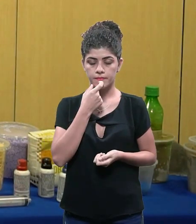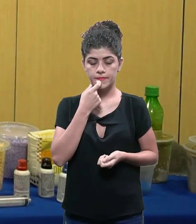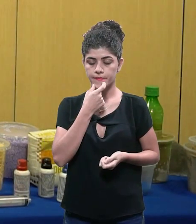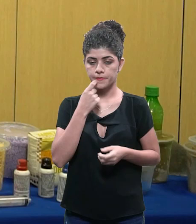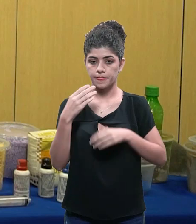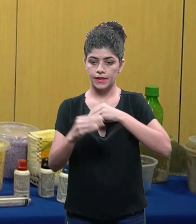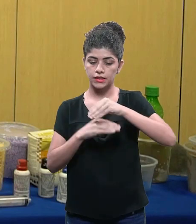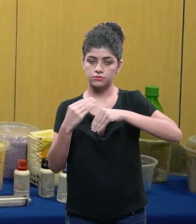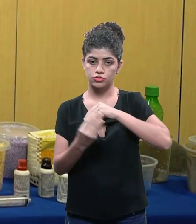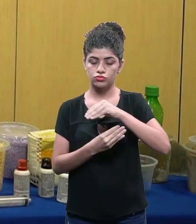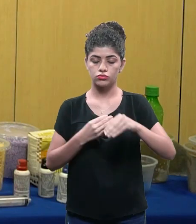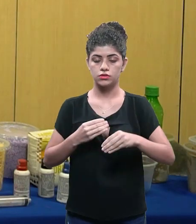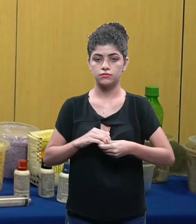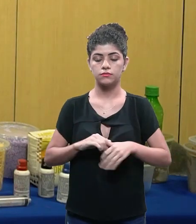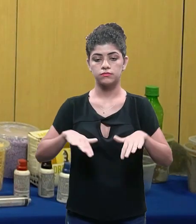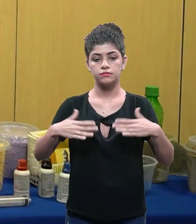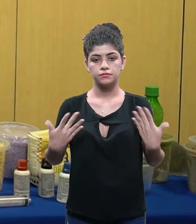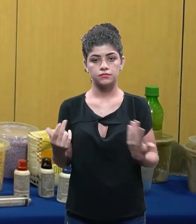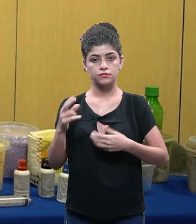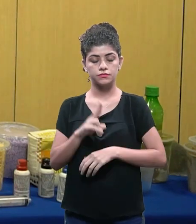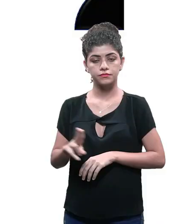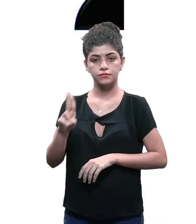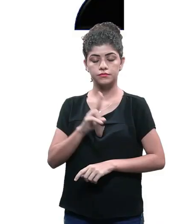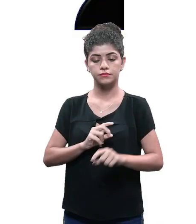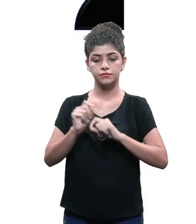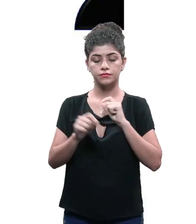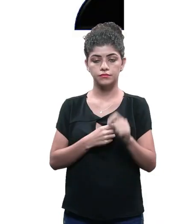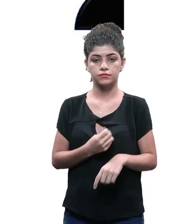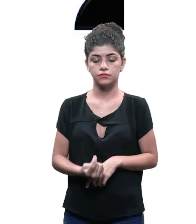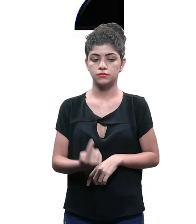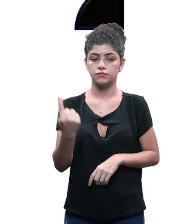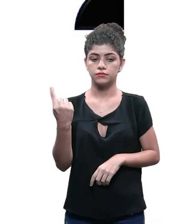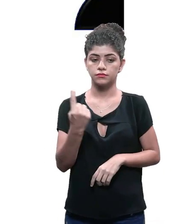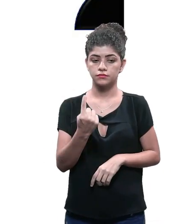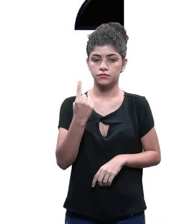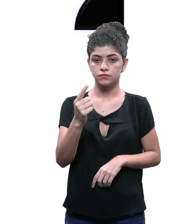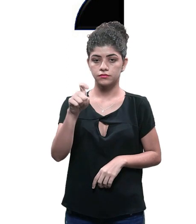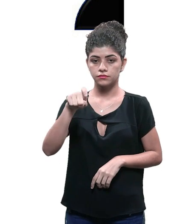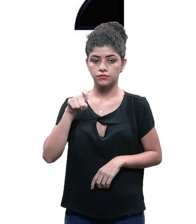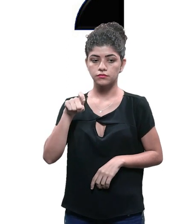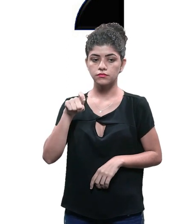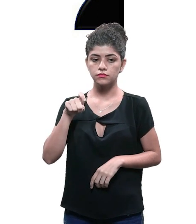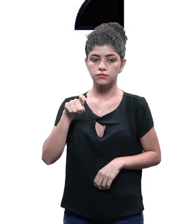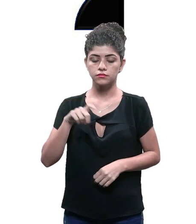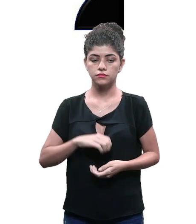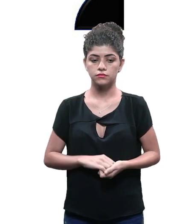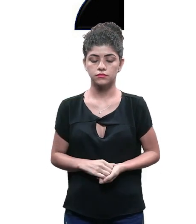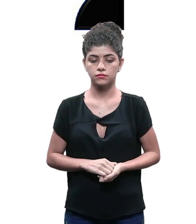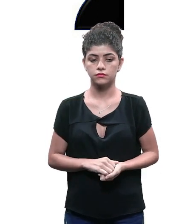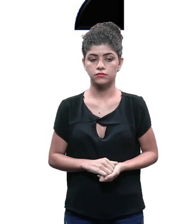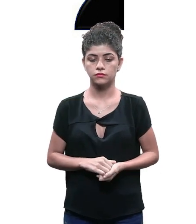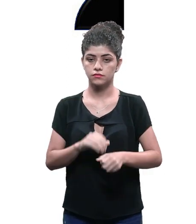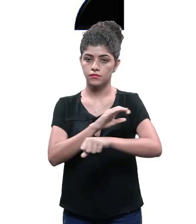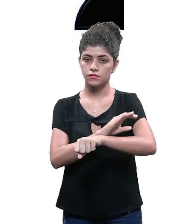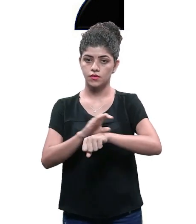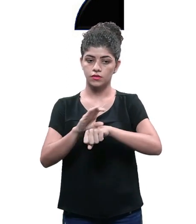justamente esse mistura pra fazer o peso de porta. Então foi usado uma porção que tem uma vez lá de